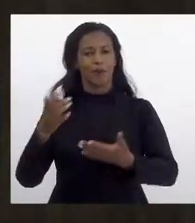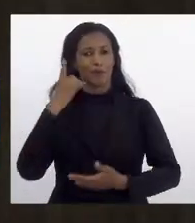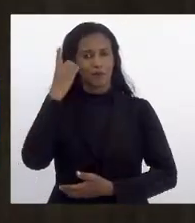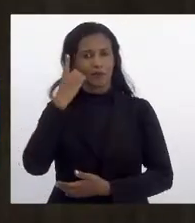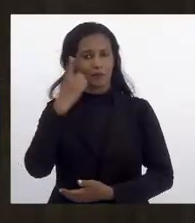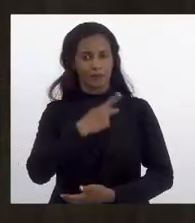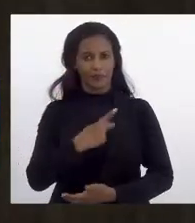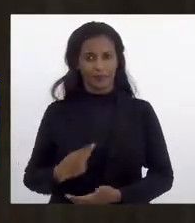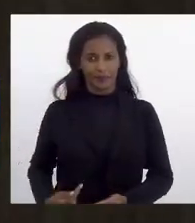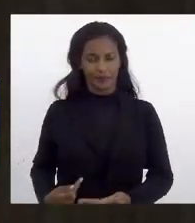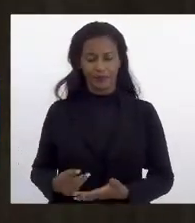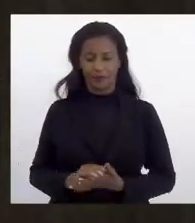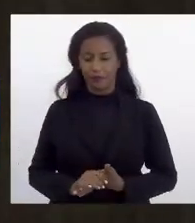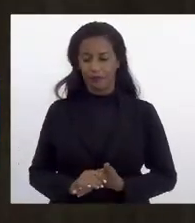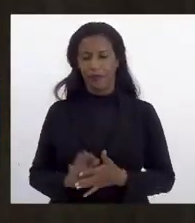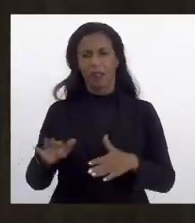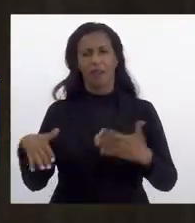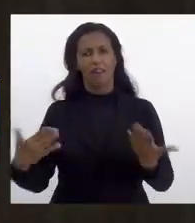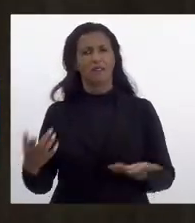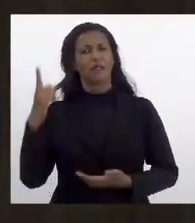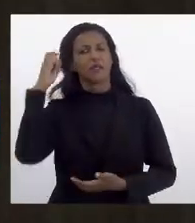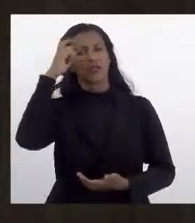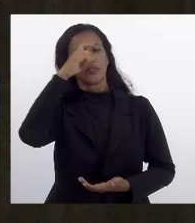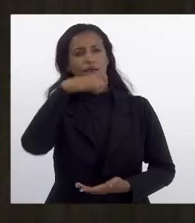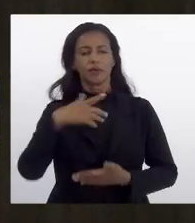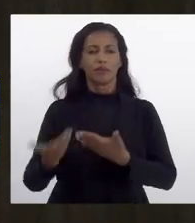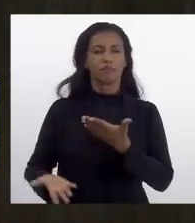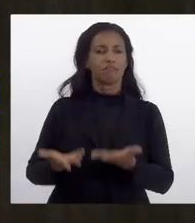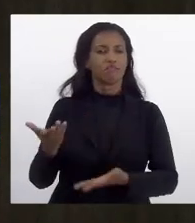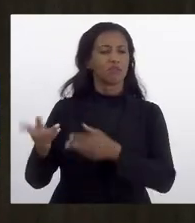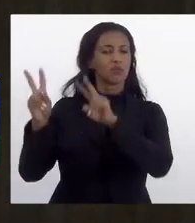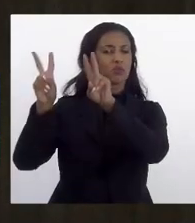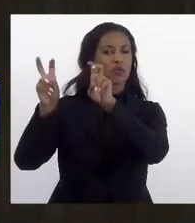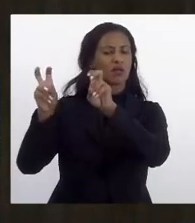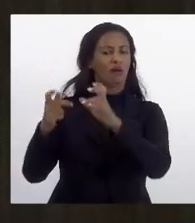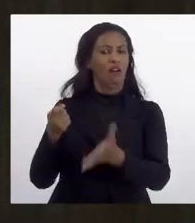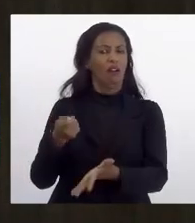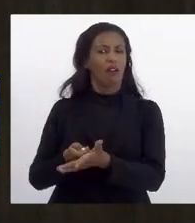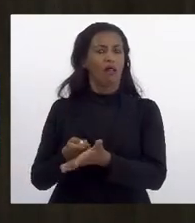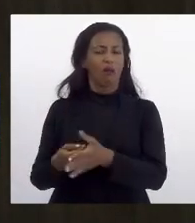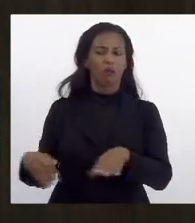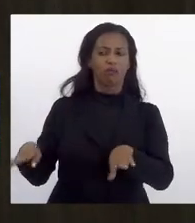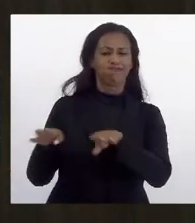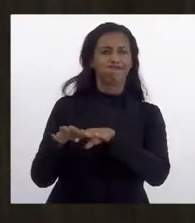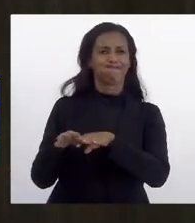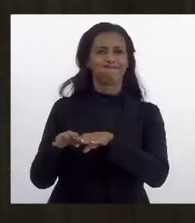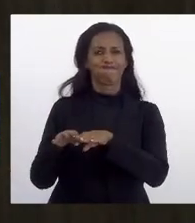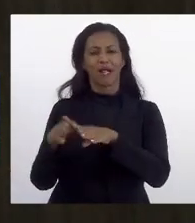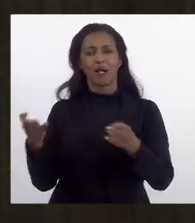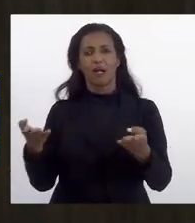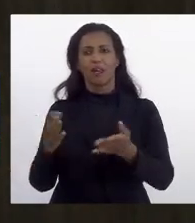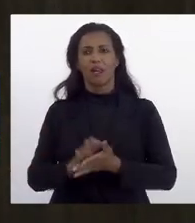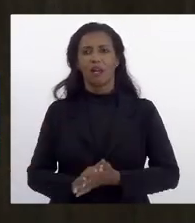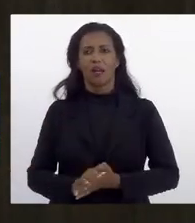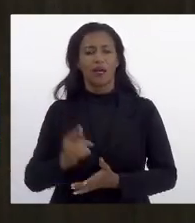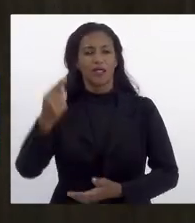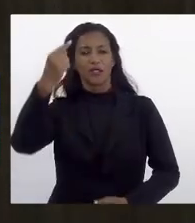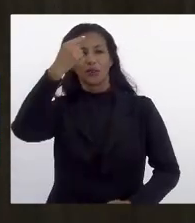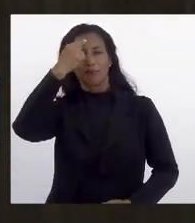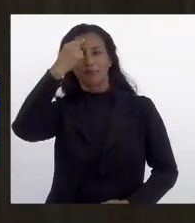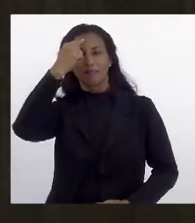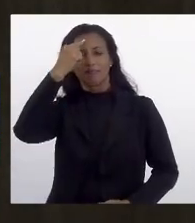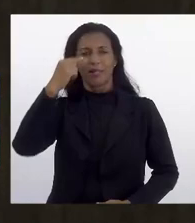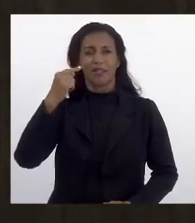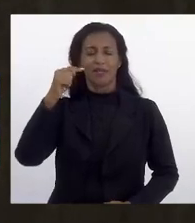deputadas, ainda é muito difícil tratar de um tema que garante a equidade, né? A gente pensa, Marquinhos, muitas